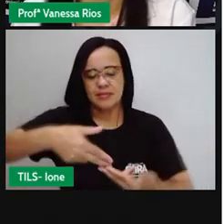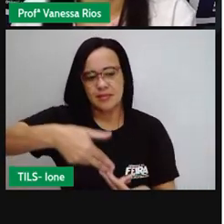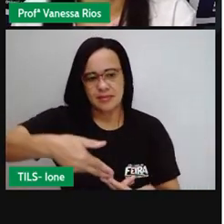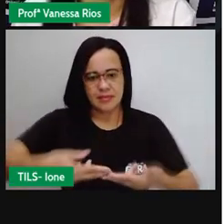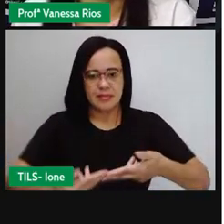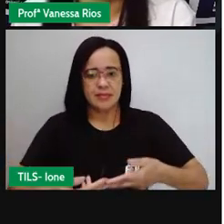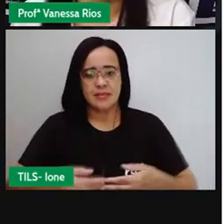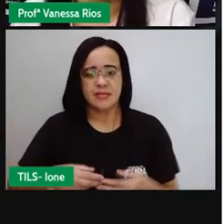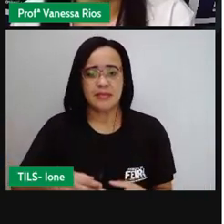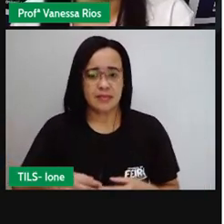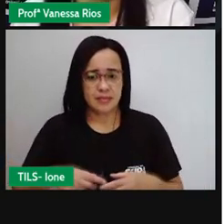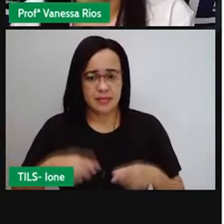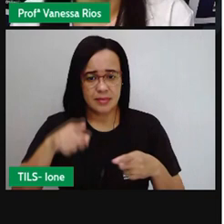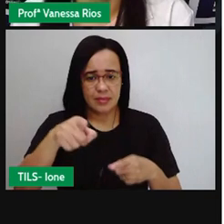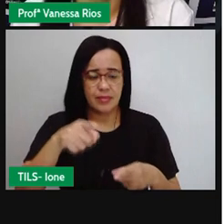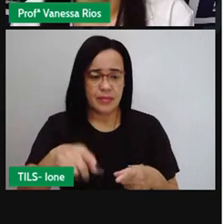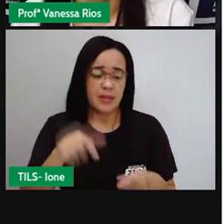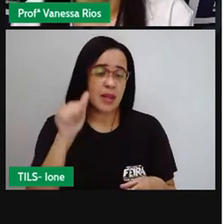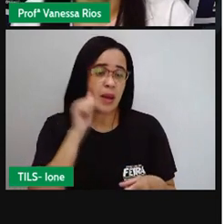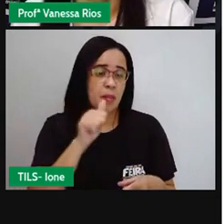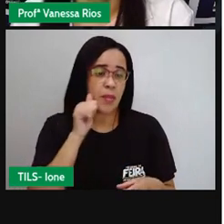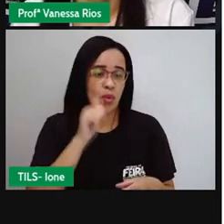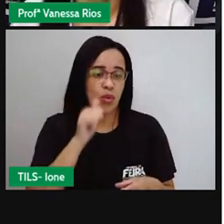posição aí da bailarina,